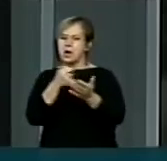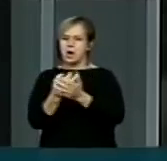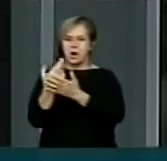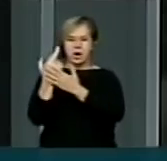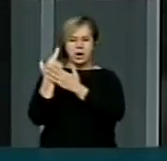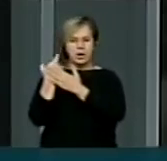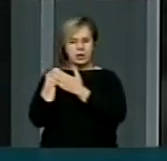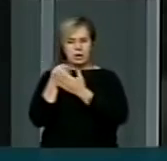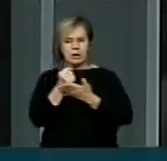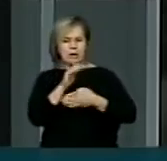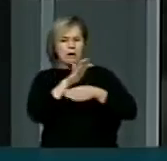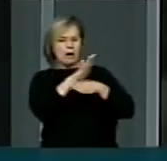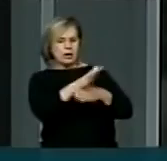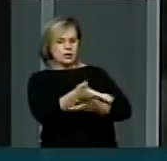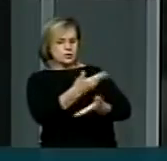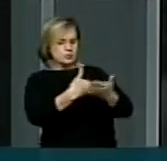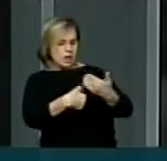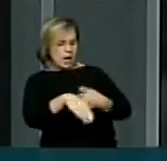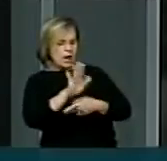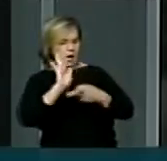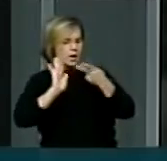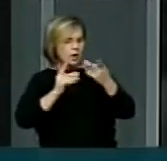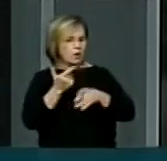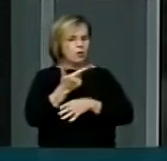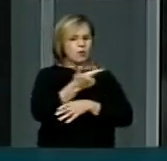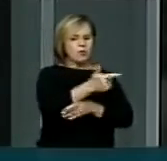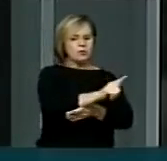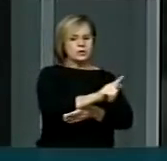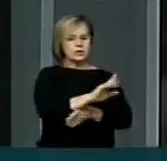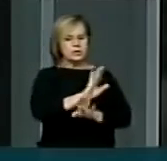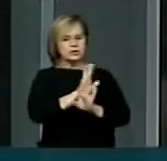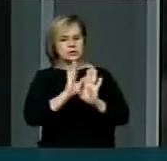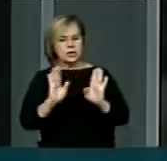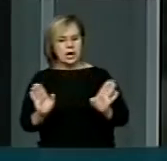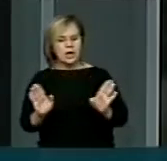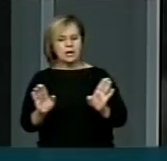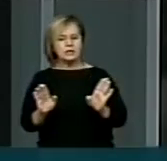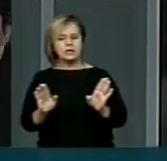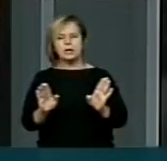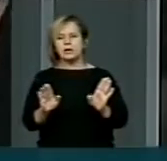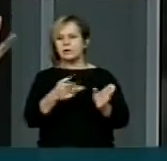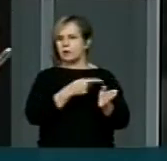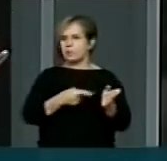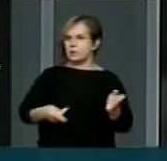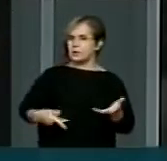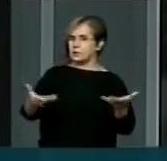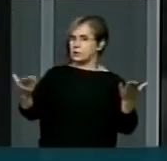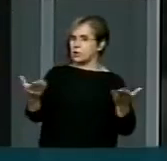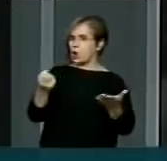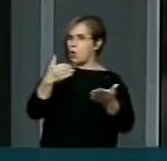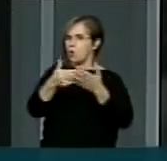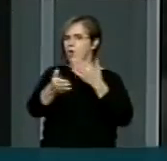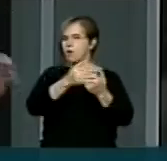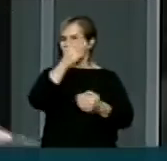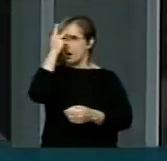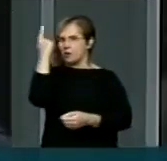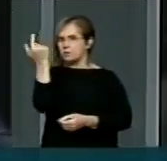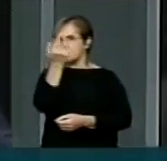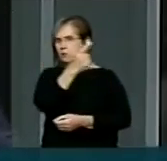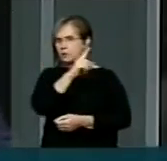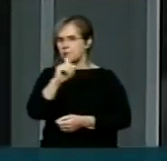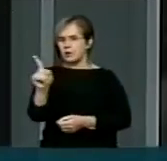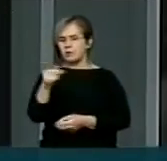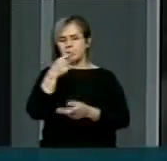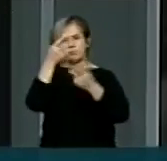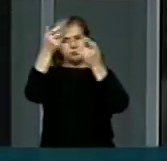não para poder ajudar com a candidatura, para a candidatura da atual presidente ou de quem quer que seja. Então, queremos trazer aqui